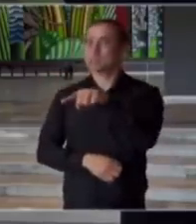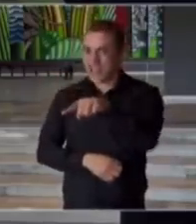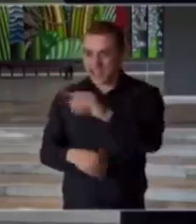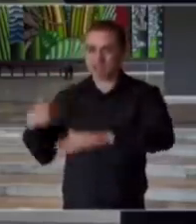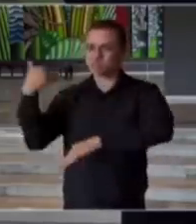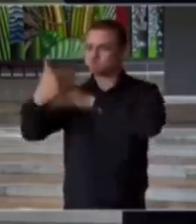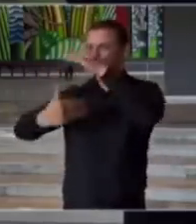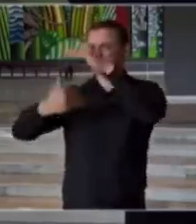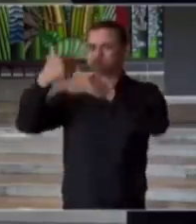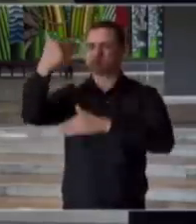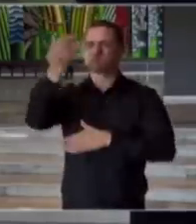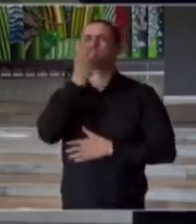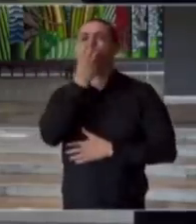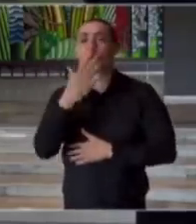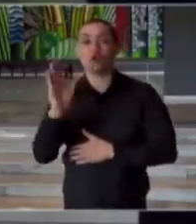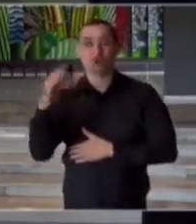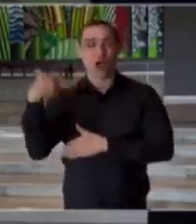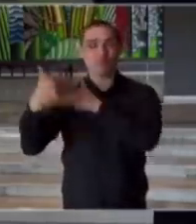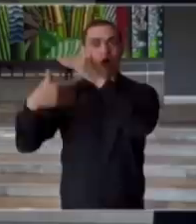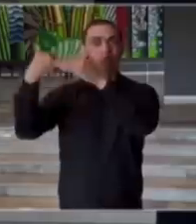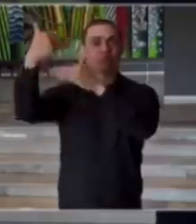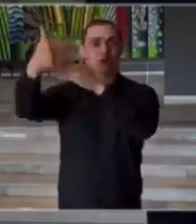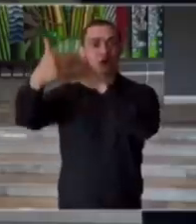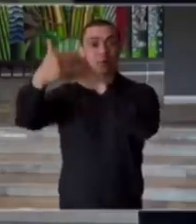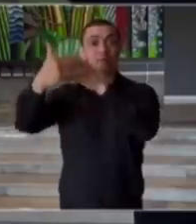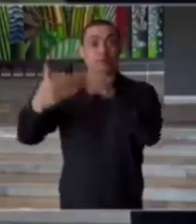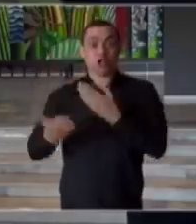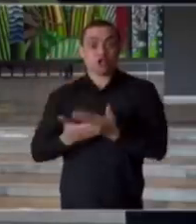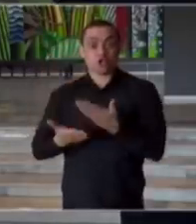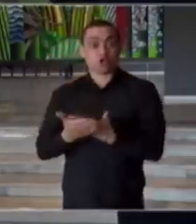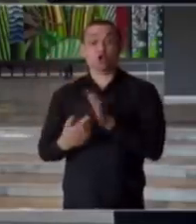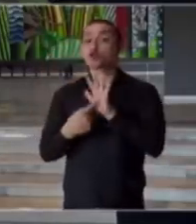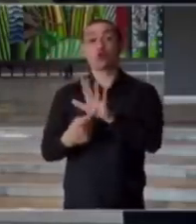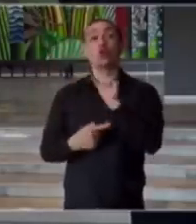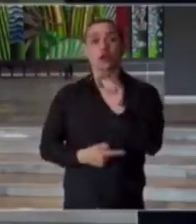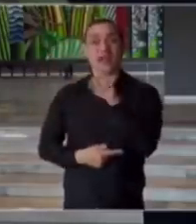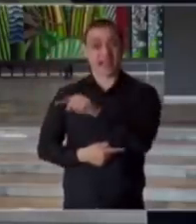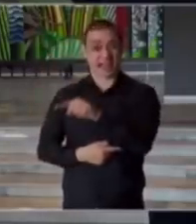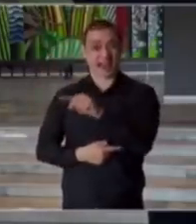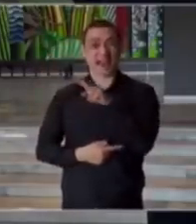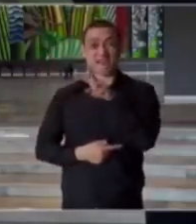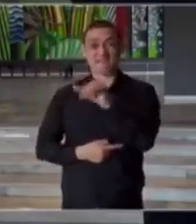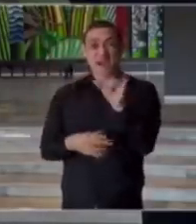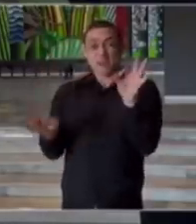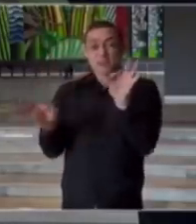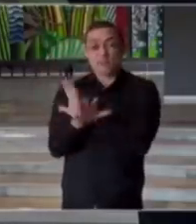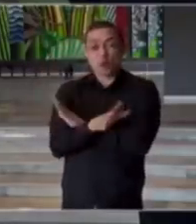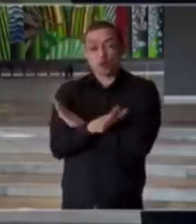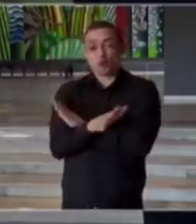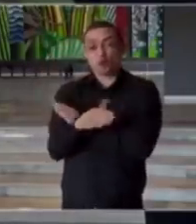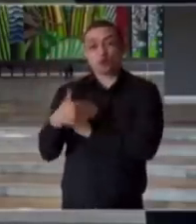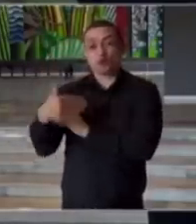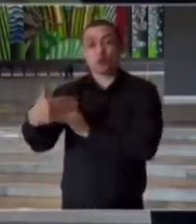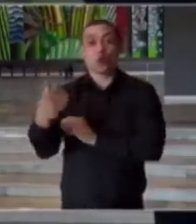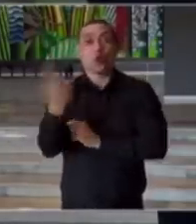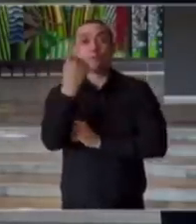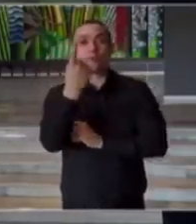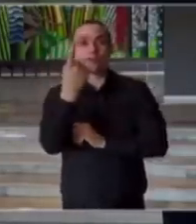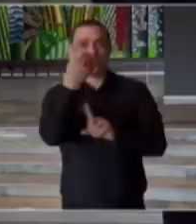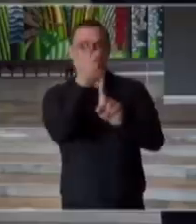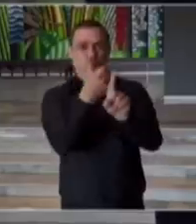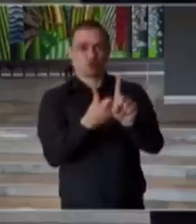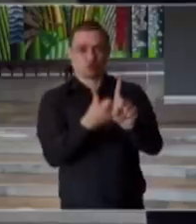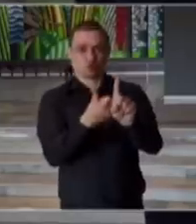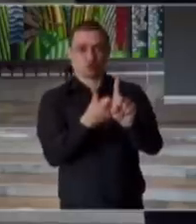avançadas contra o coronavírus e os estudos indicam que ela estará disponível no primeiro semestre